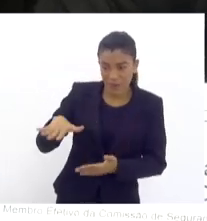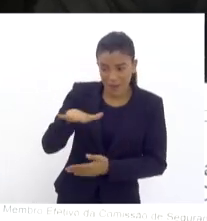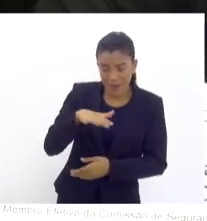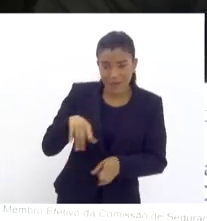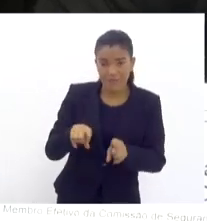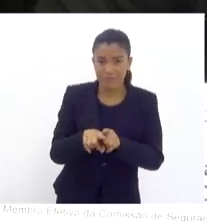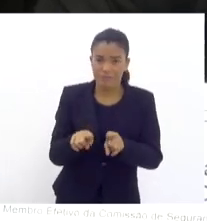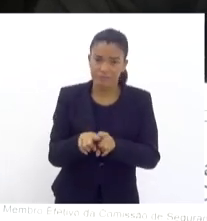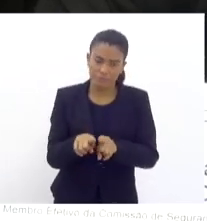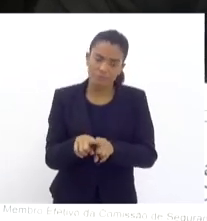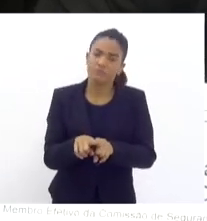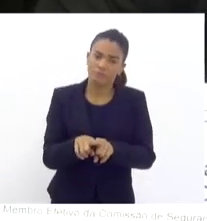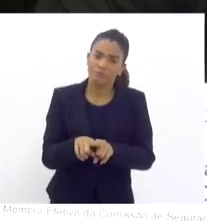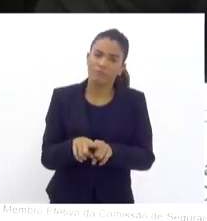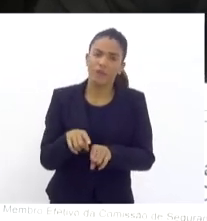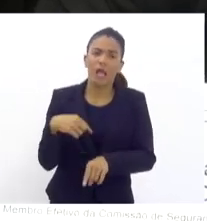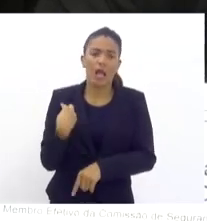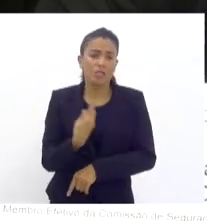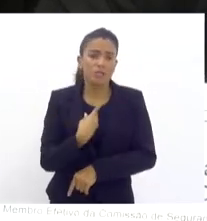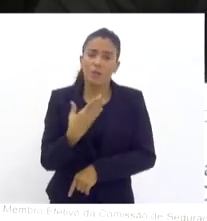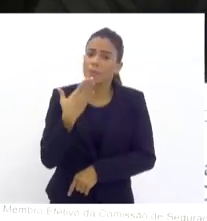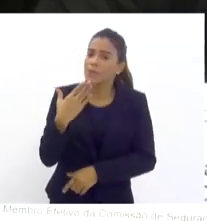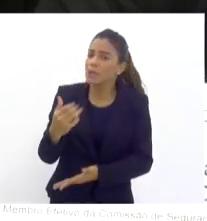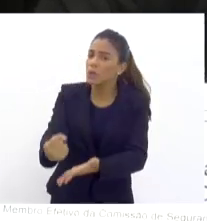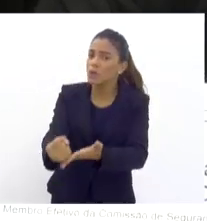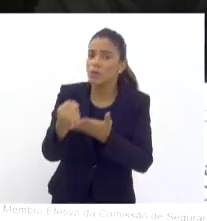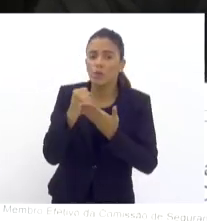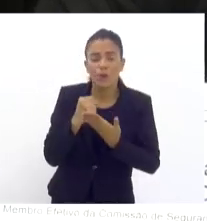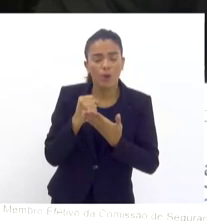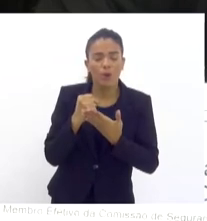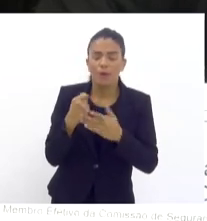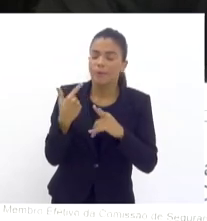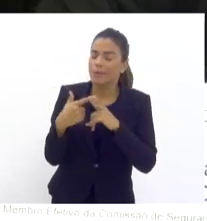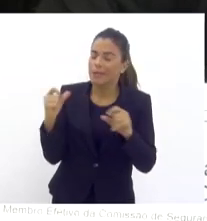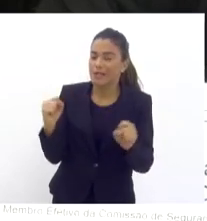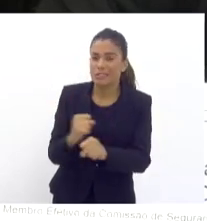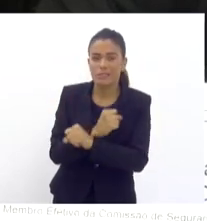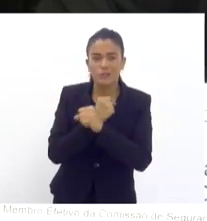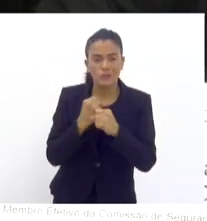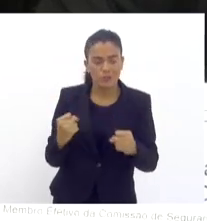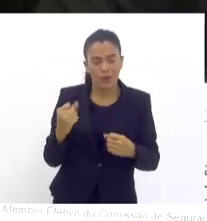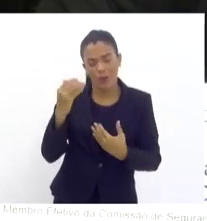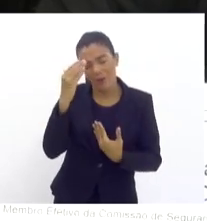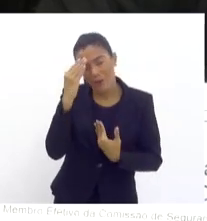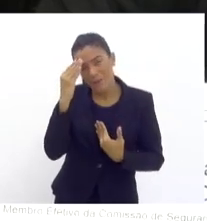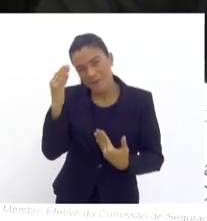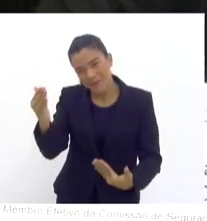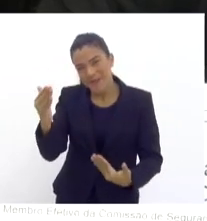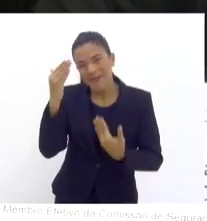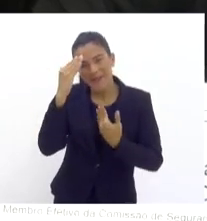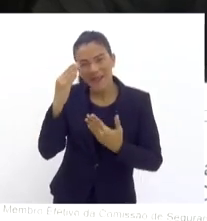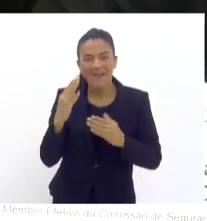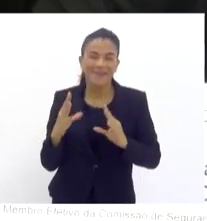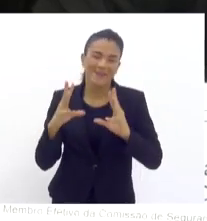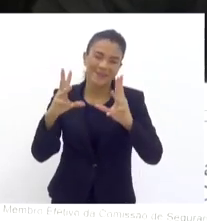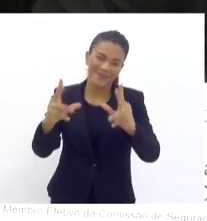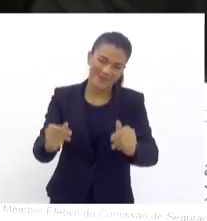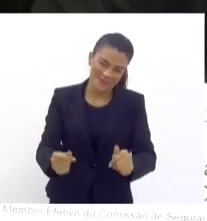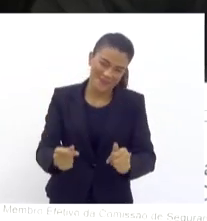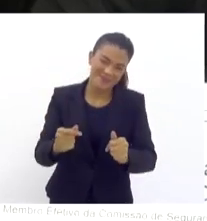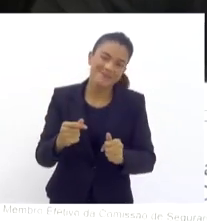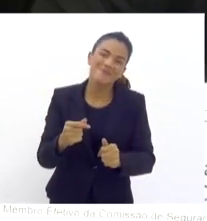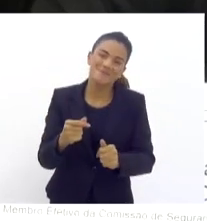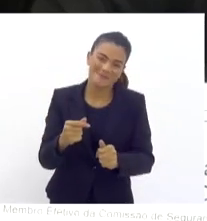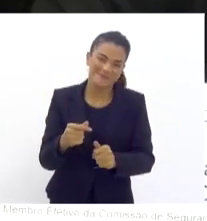então, assim, a gente está pedindo socorro realmente, porque está insustentável. Muito obrigada, agradeço a todos por me